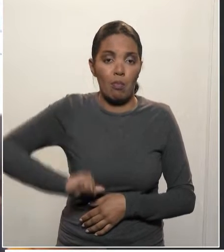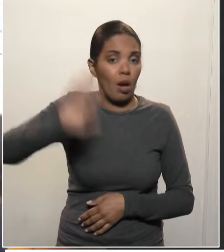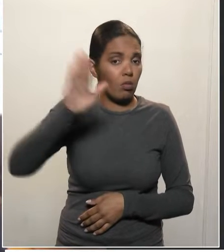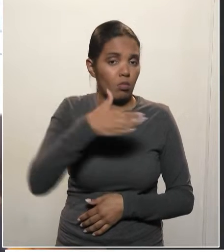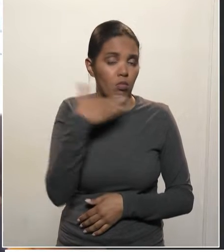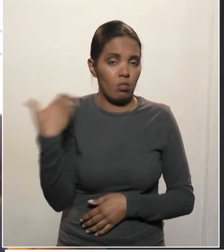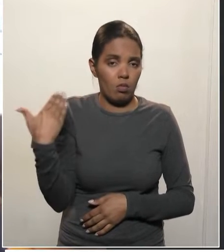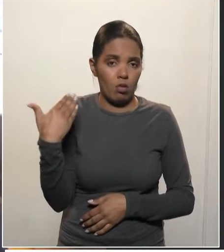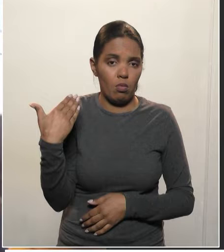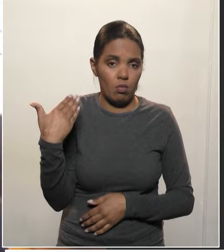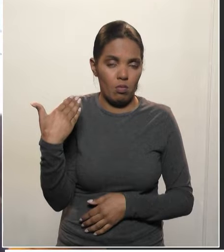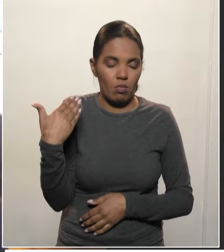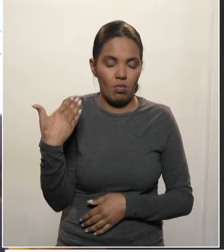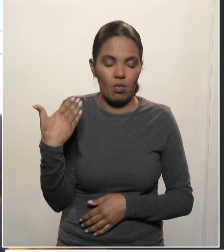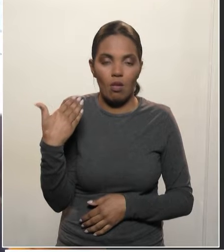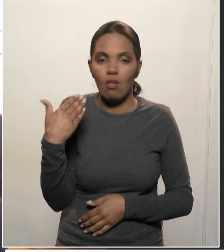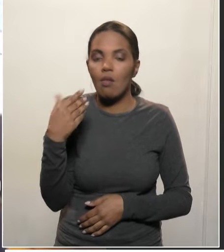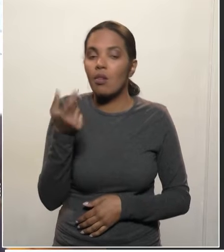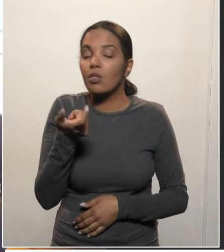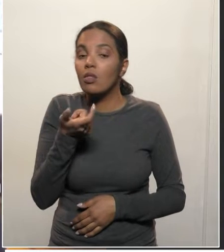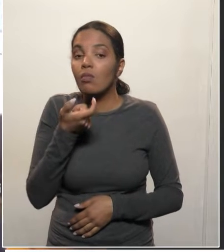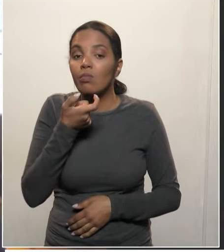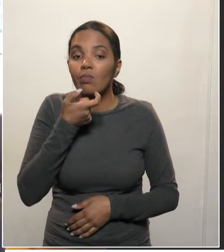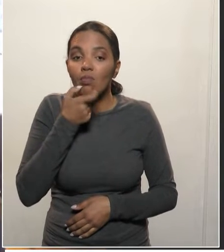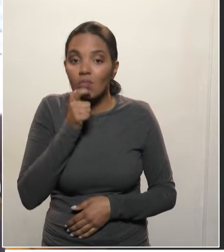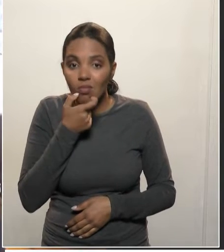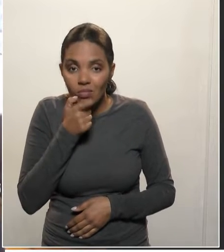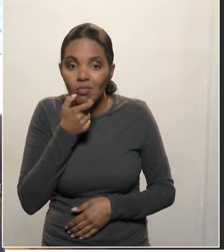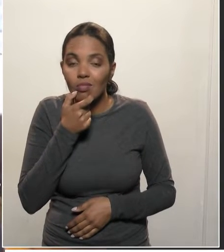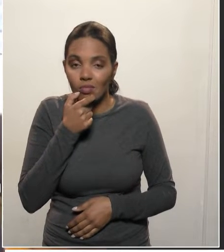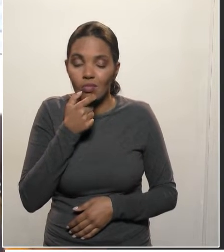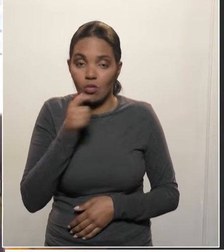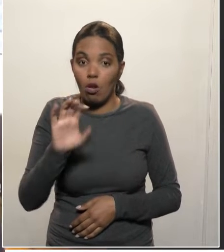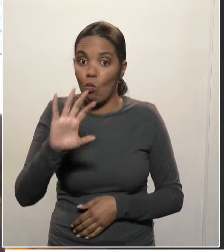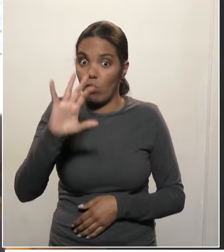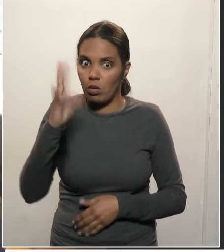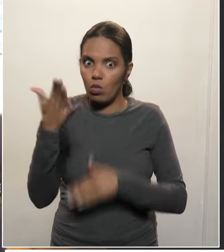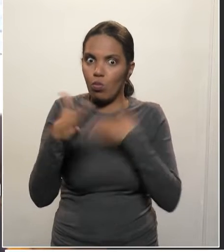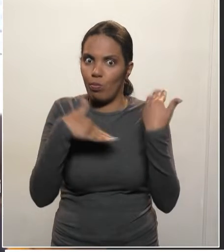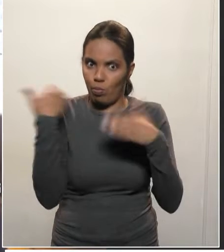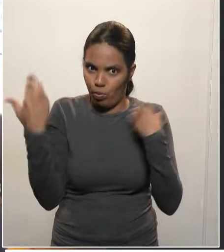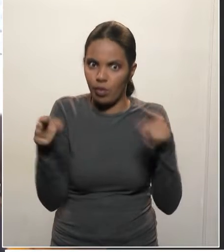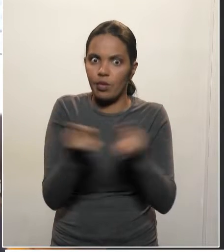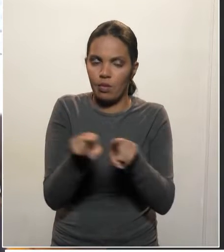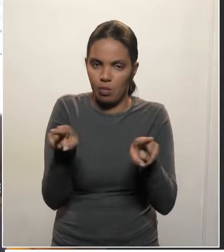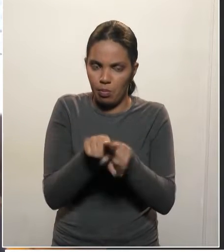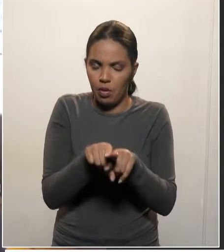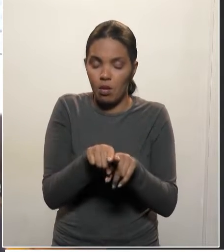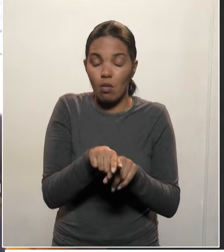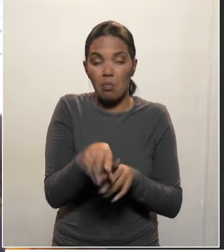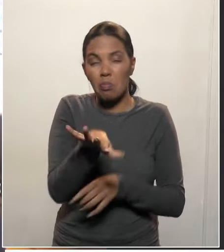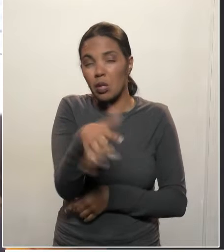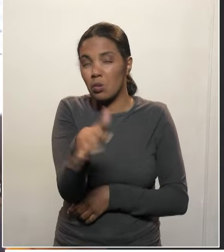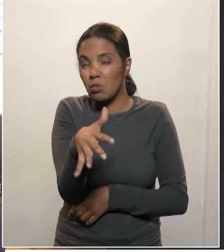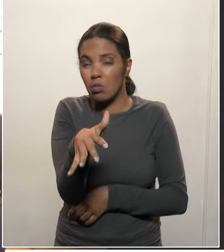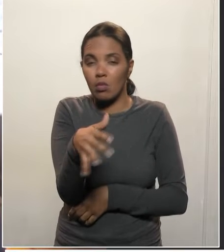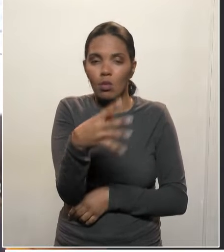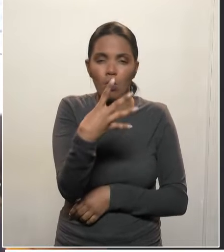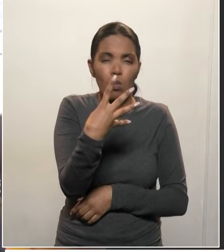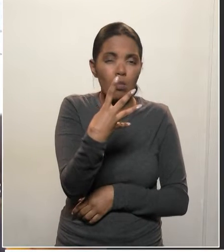Itália, aliás, a Inglaterra, que é o segundo país com o maior número de mortes, aproximadamente 49